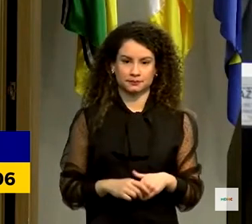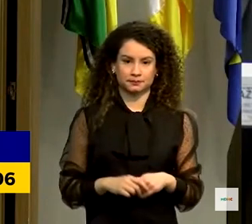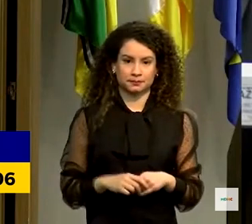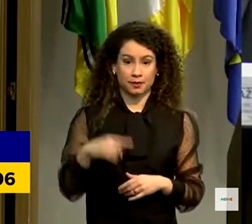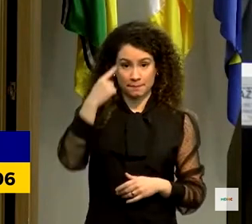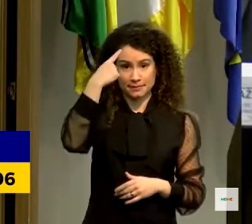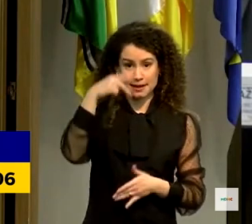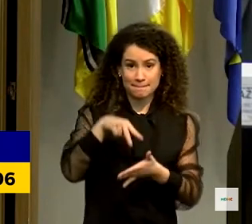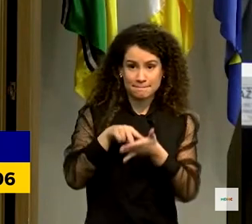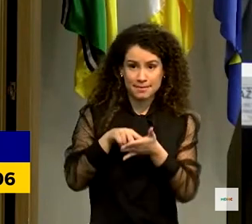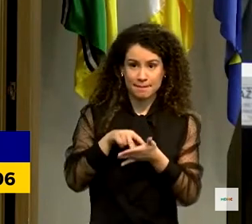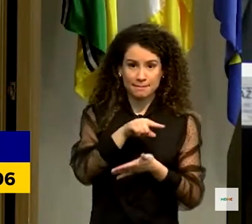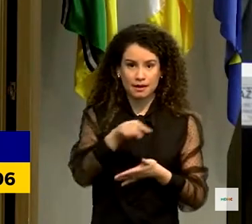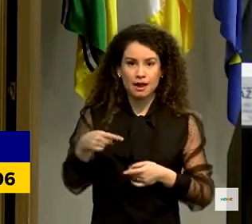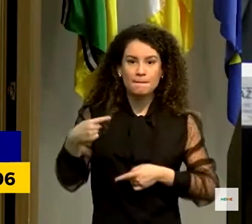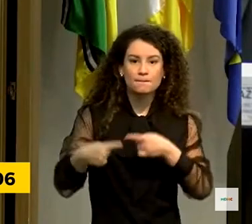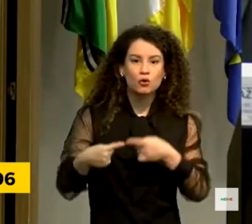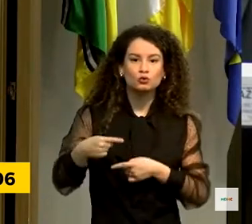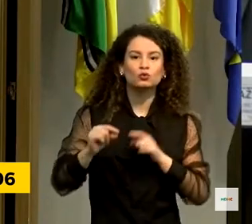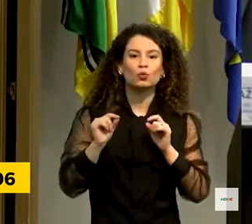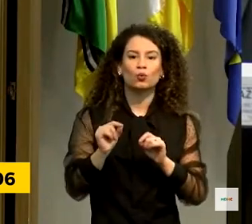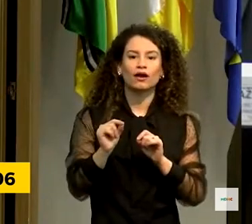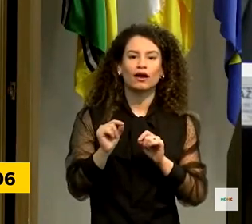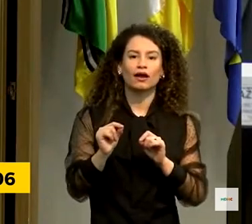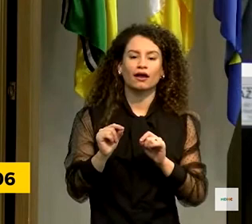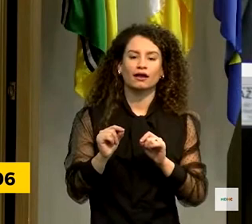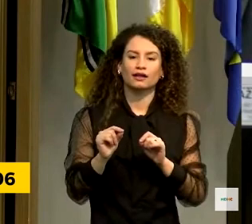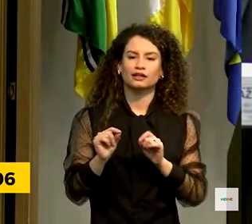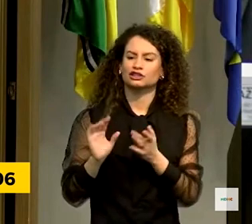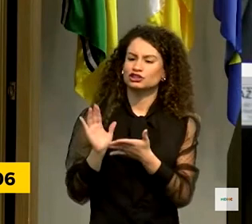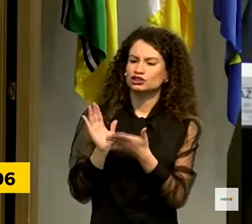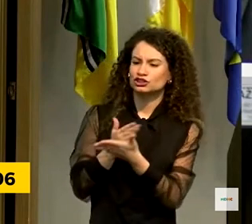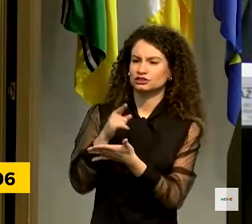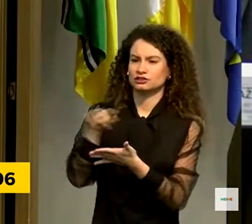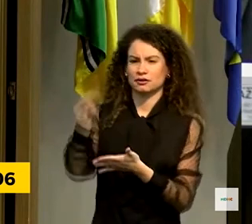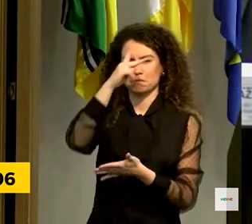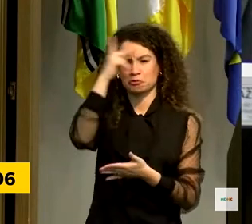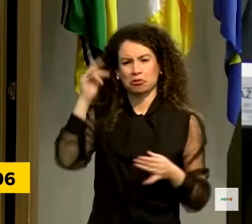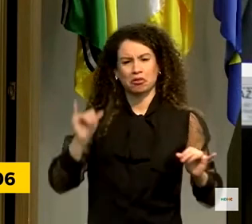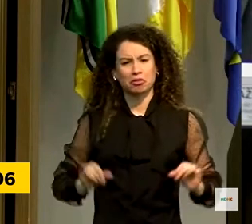permanência das políticas que retiram as pessoas desse lugar de sofrimento, de dor, de exploração.